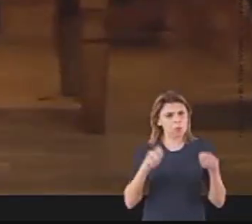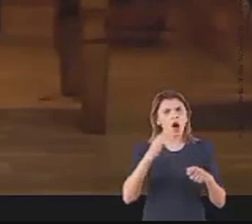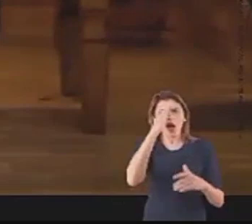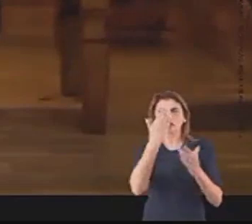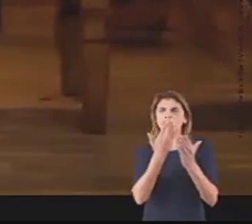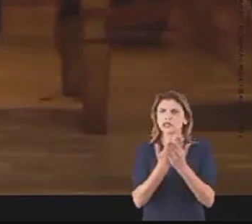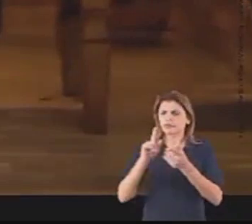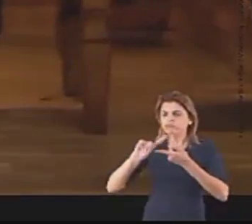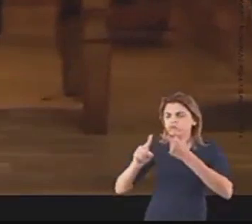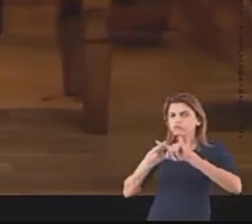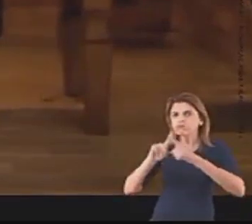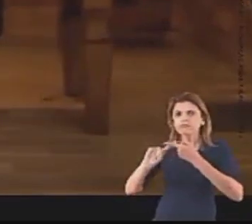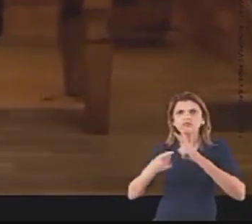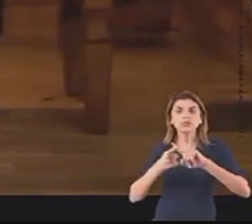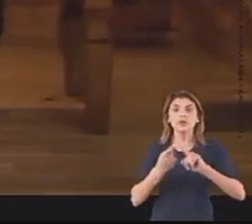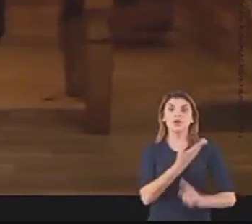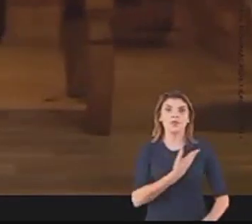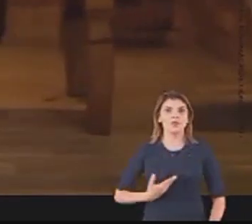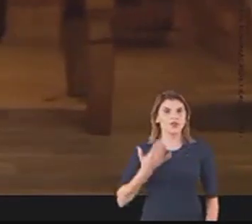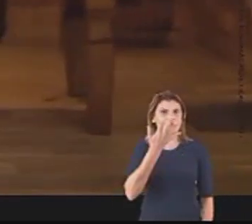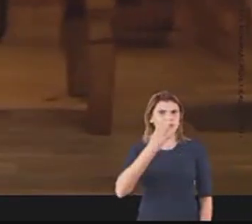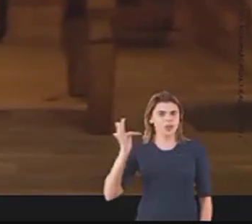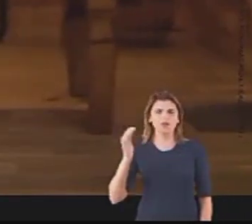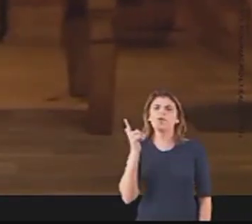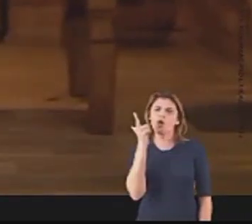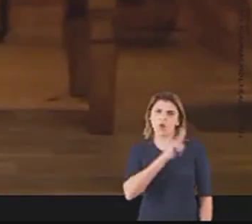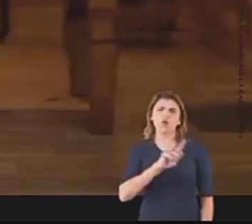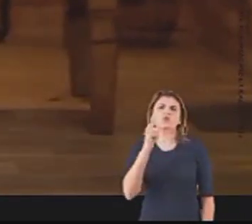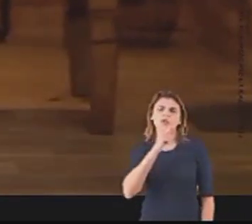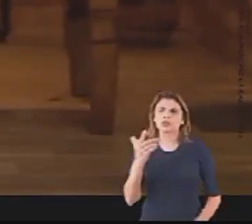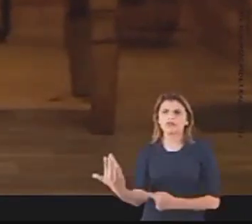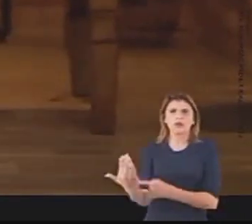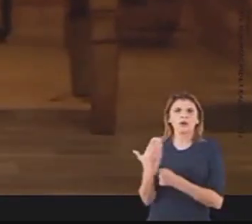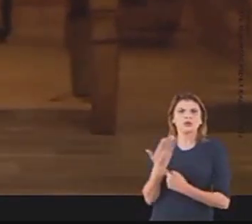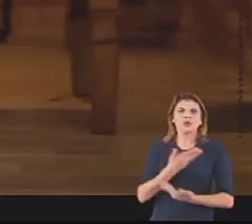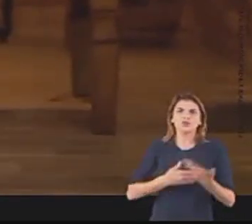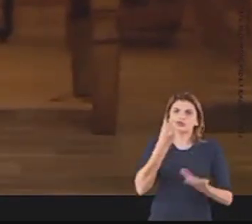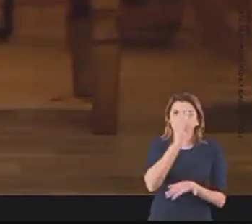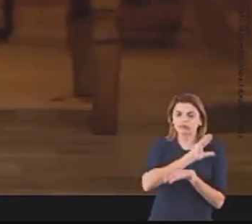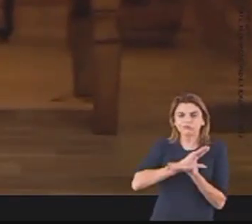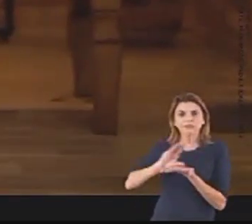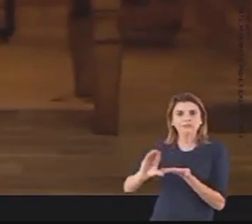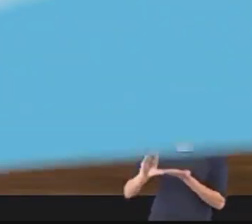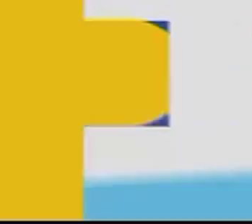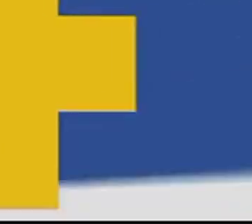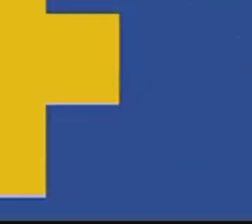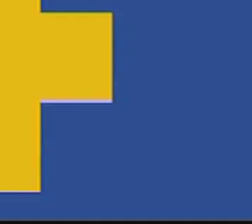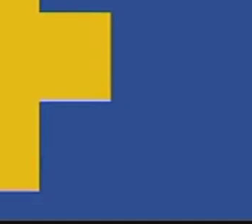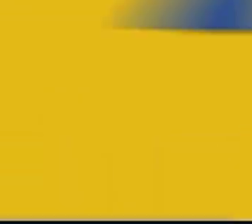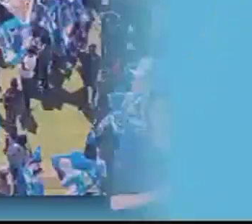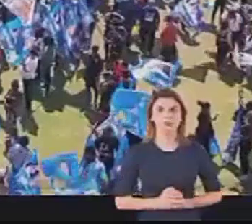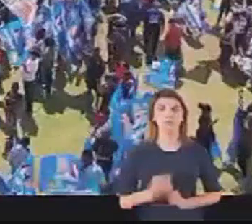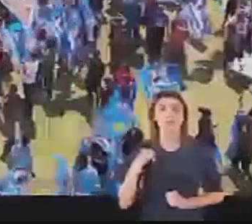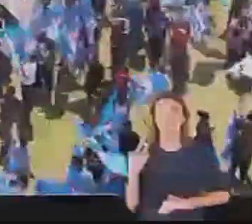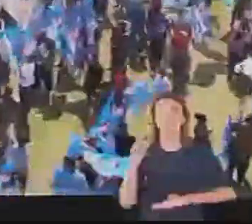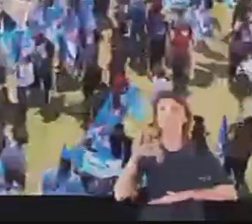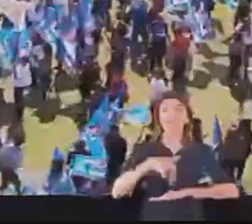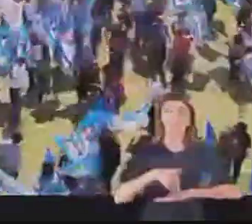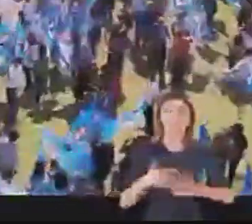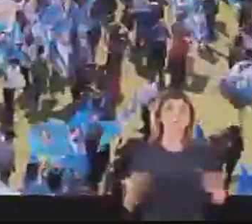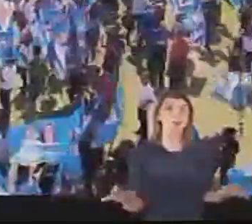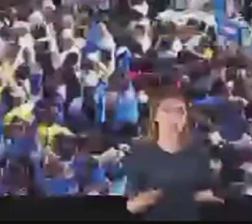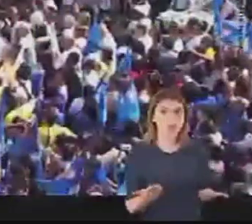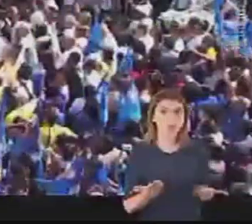federal, articulação com o governo federal, não vai faltar para poder a gente mandar os recursos para a Belfor Rocha. Eu vim aqui hoje,